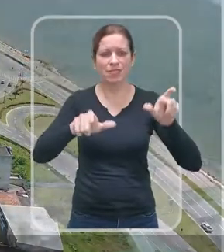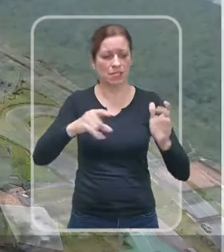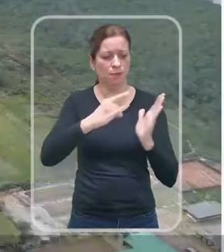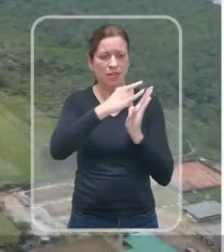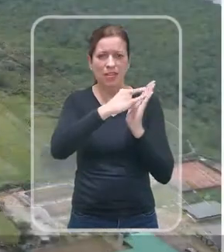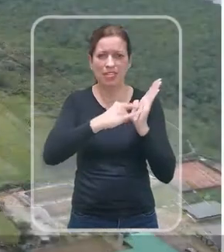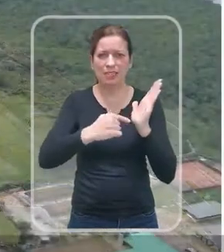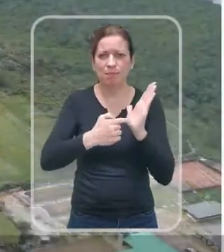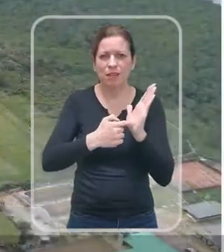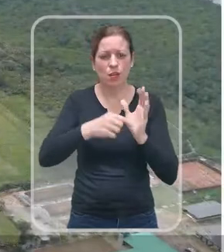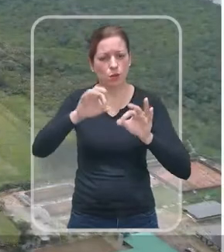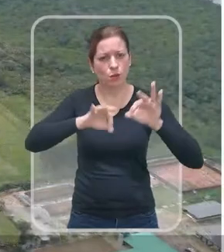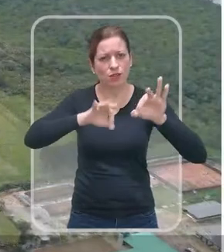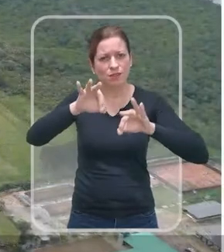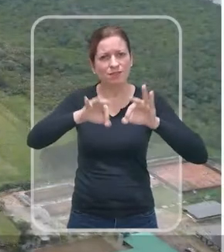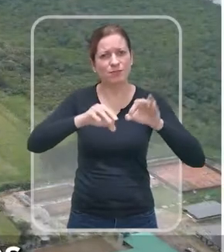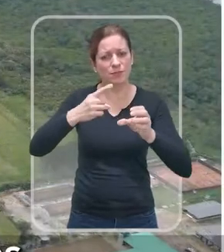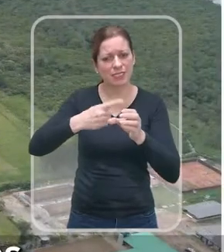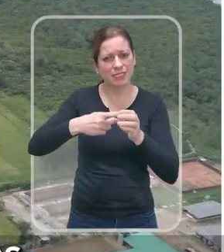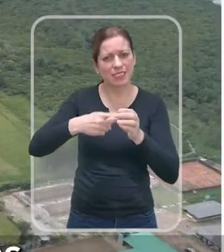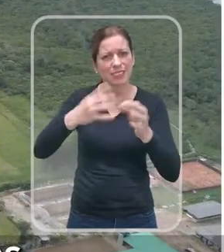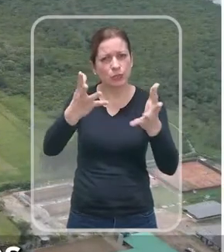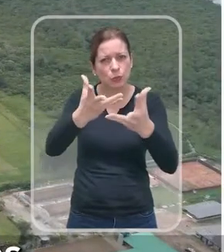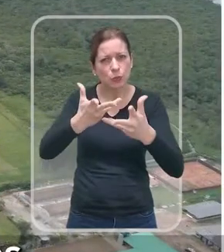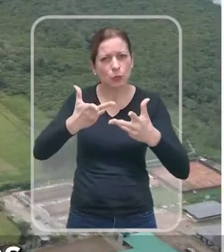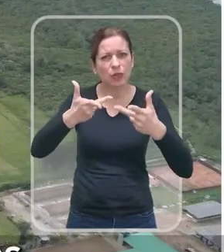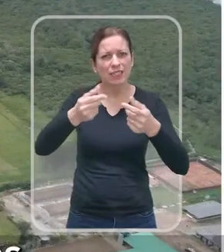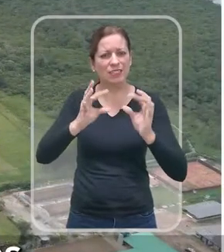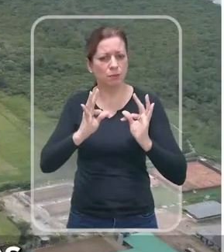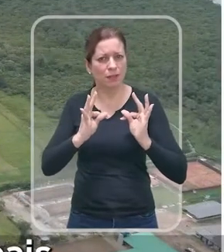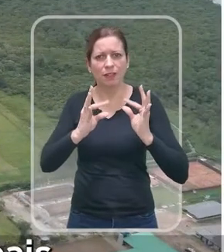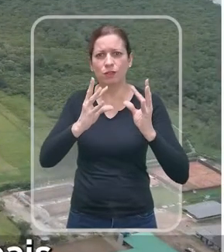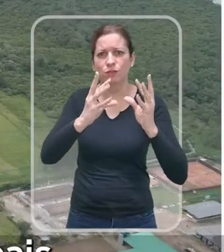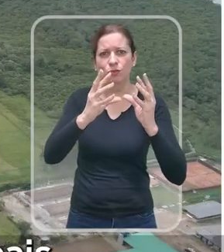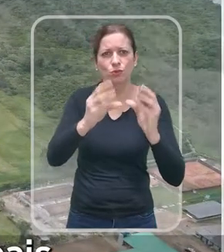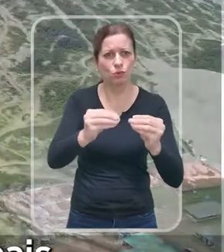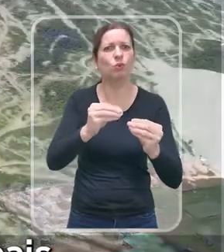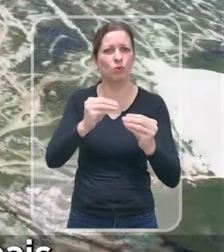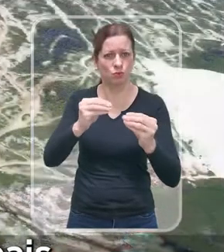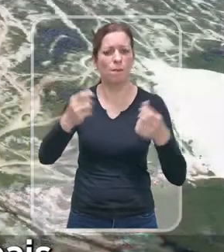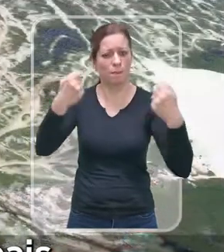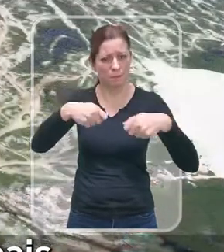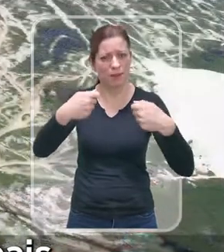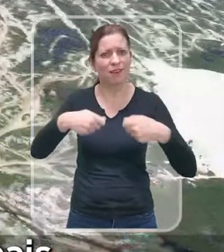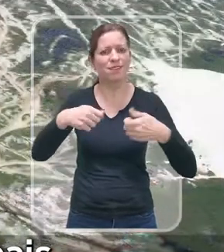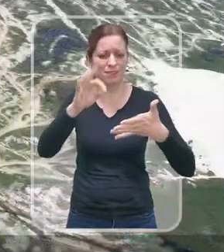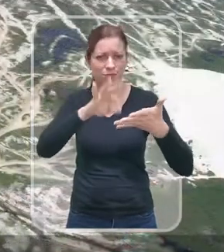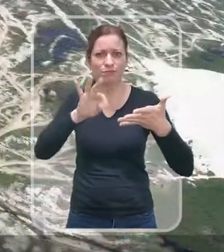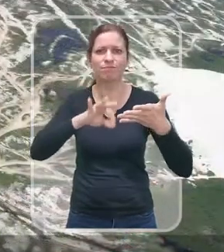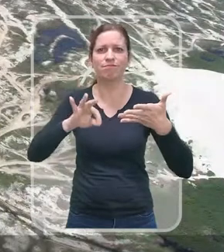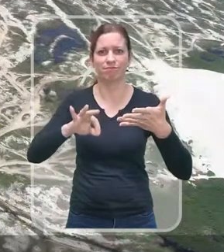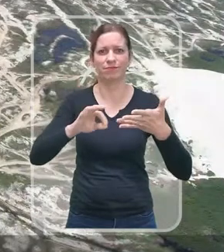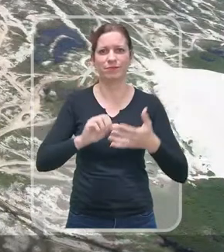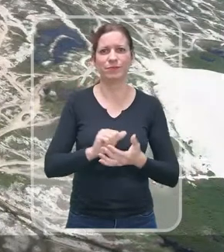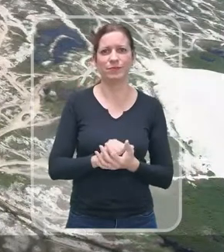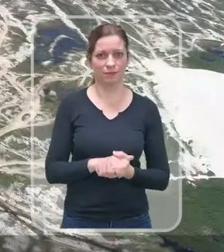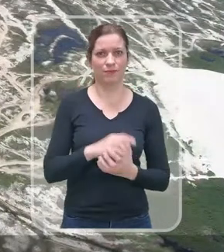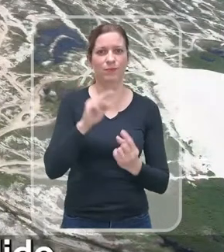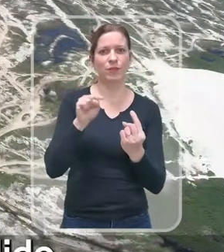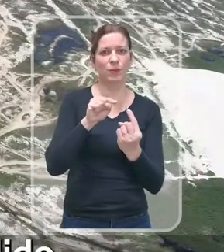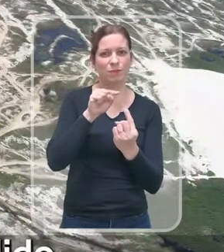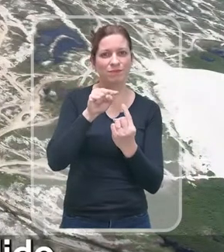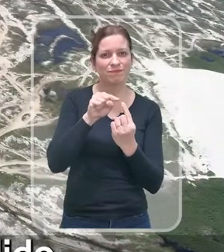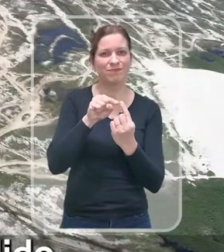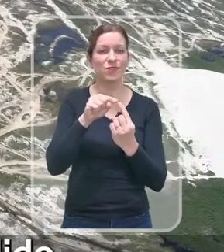para que o Plano realmente possa ajudar a organizar uma cidade mais justa para todos estão entre as motivações principais de sua própria revisão.